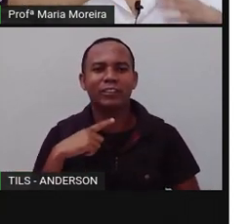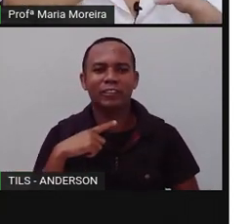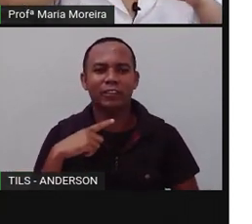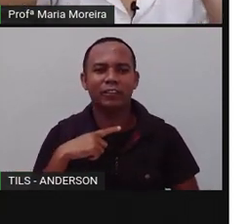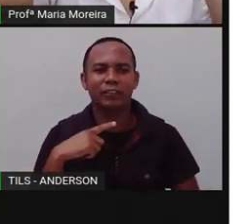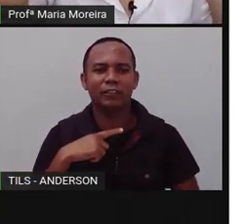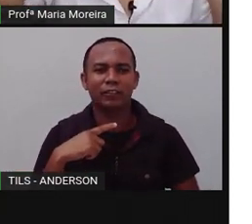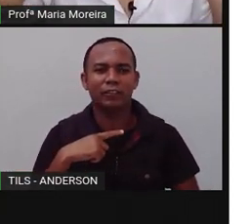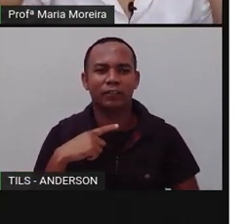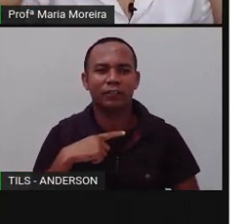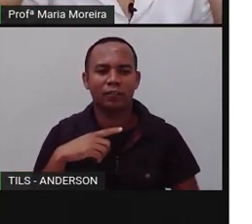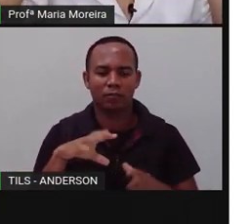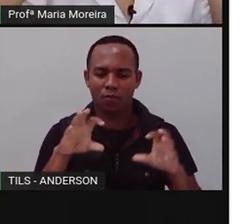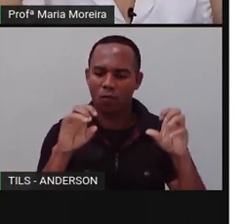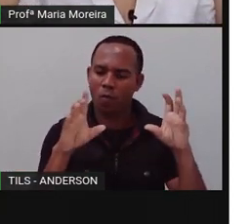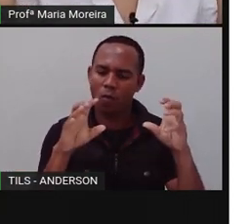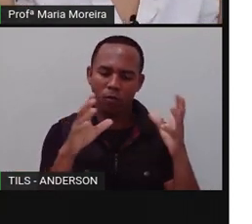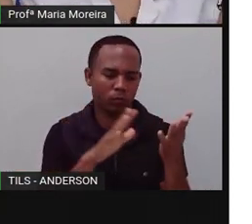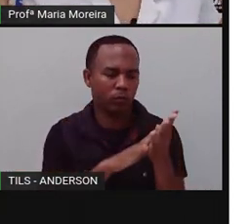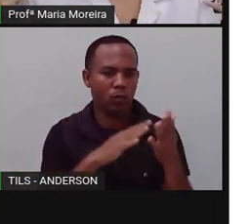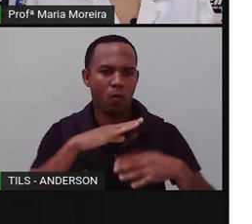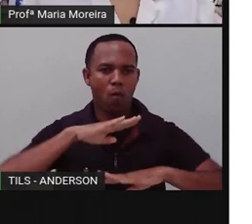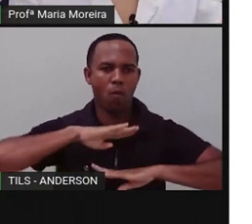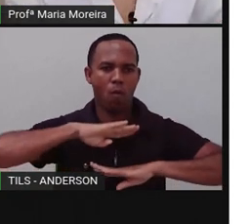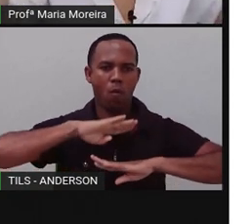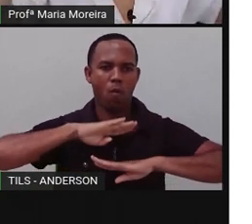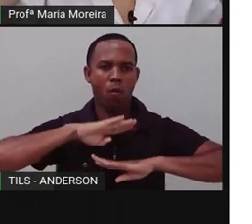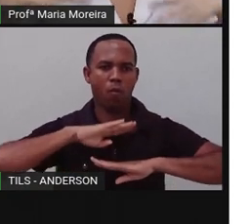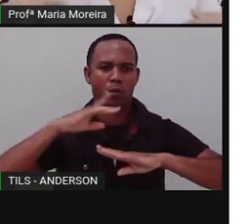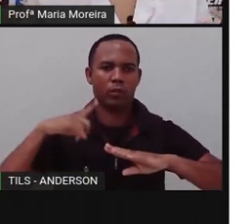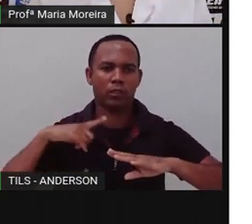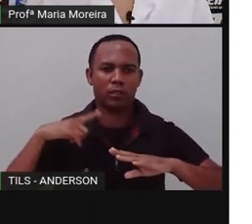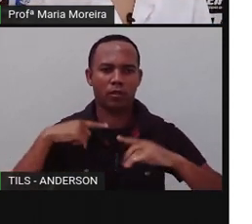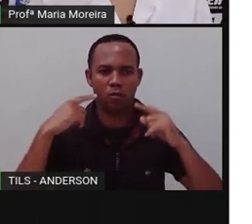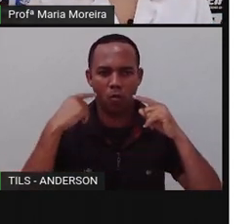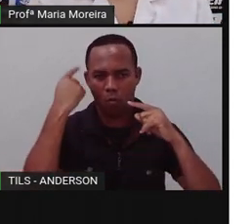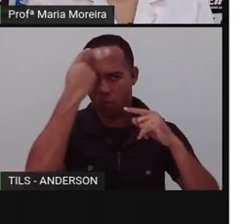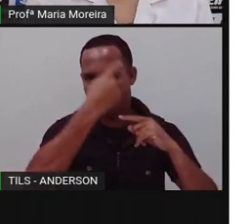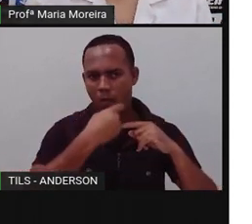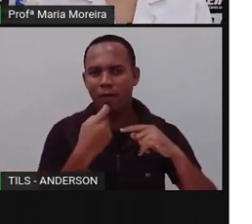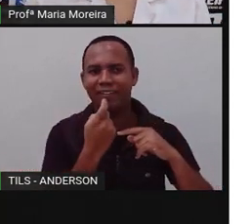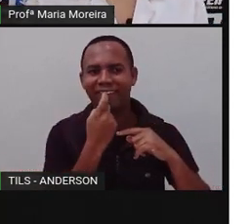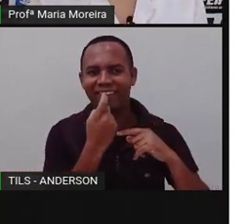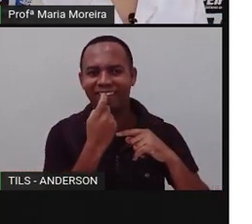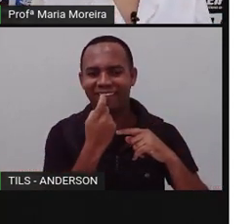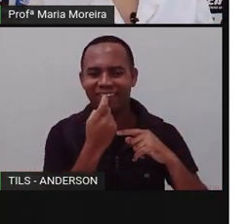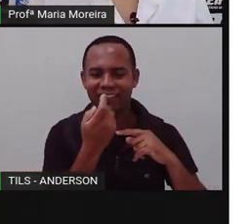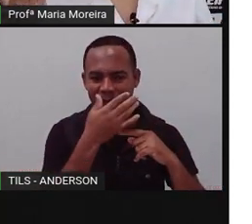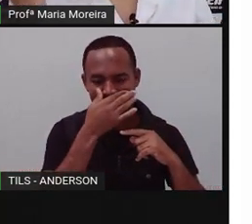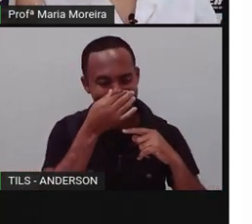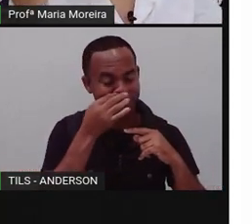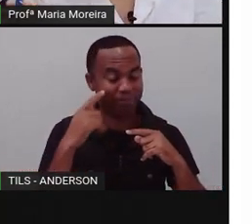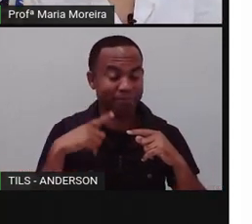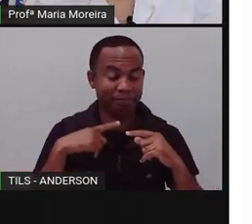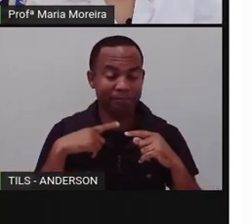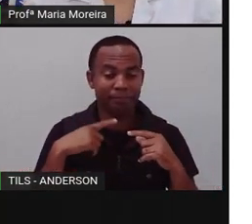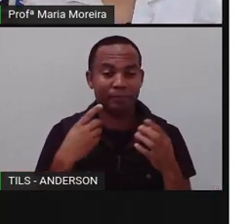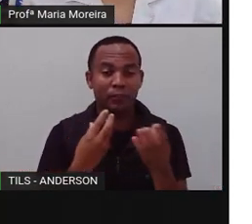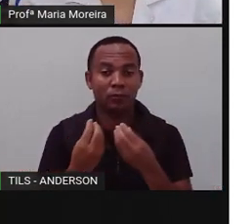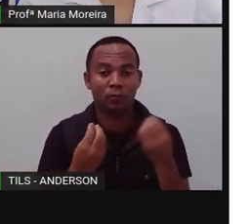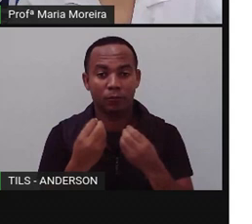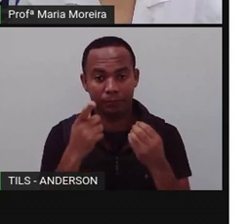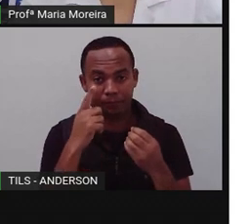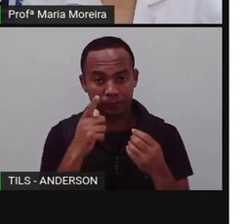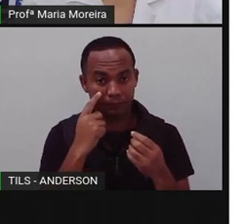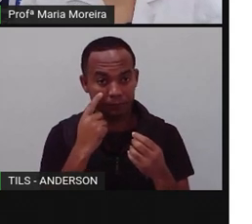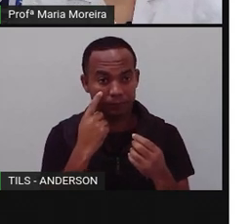ó, ossos que a gente tem, ó, nosso corpo inteiro, rosto, corpo inteiro, a gente possui ossos. Como esses aí